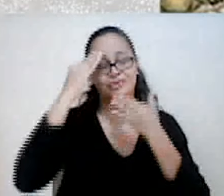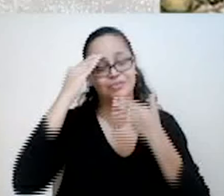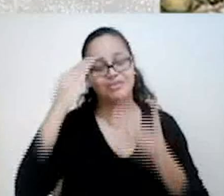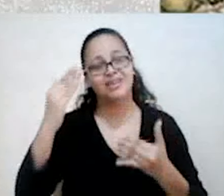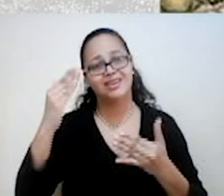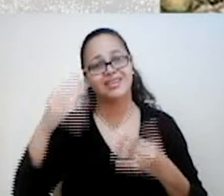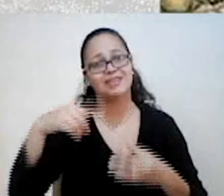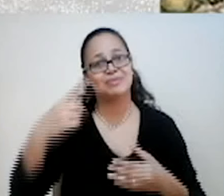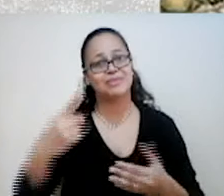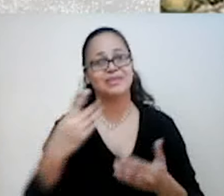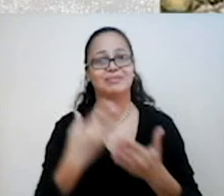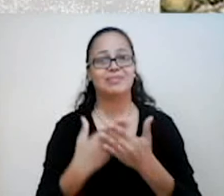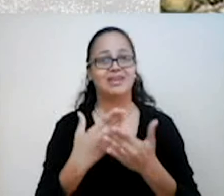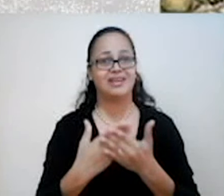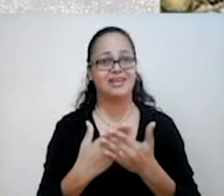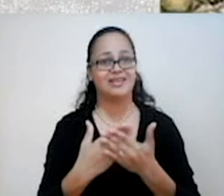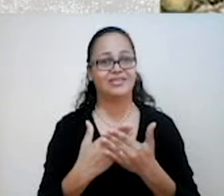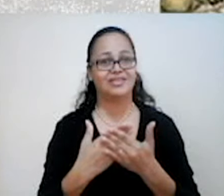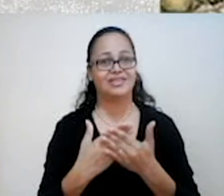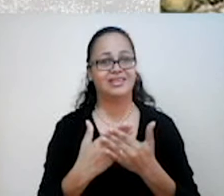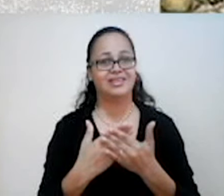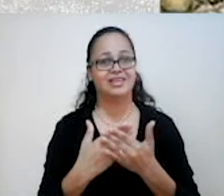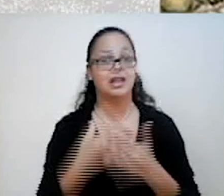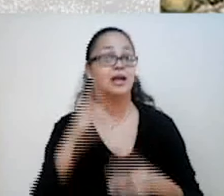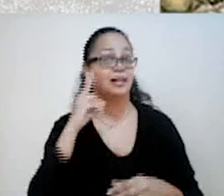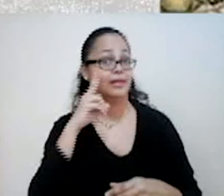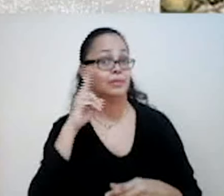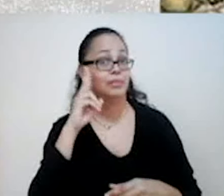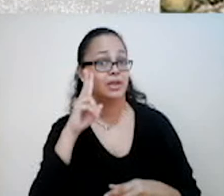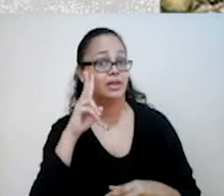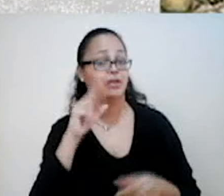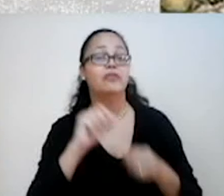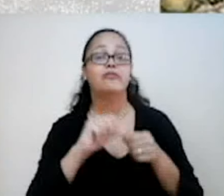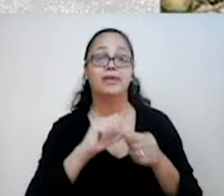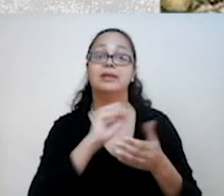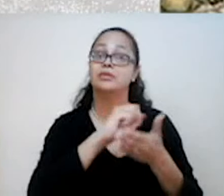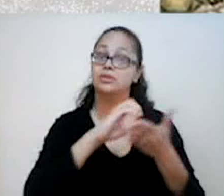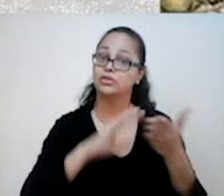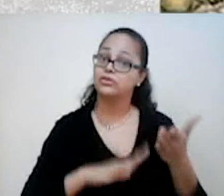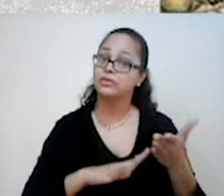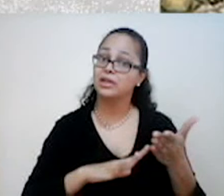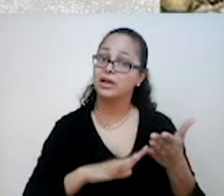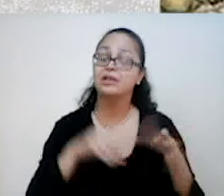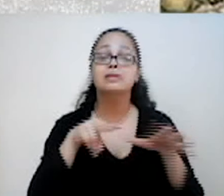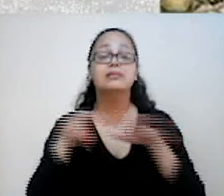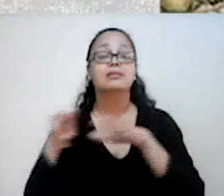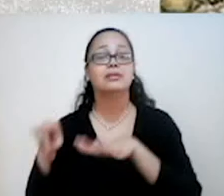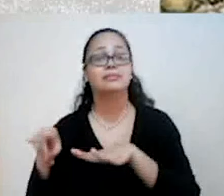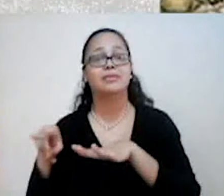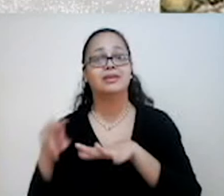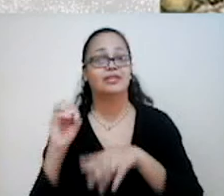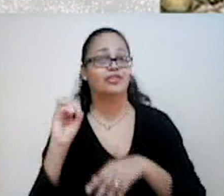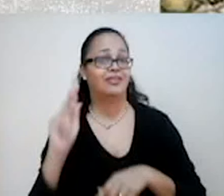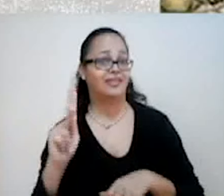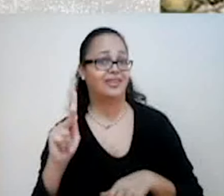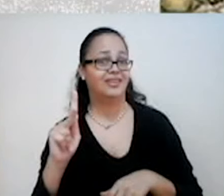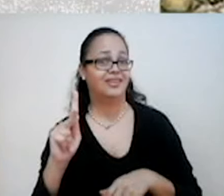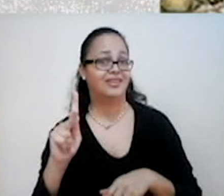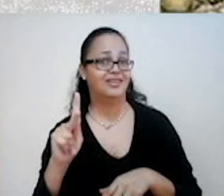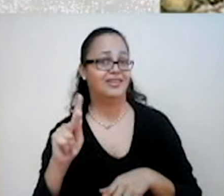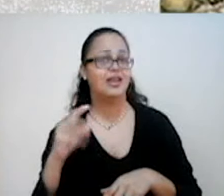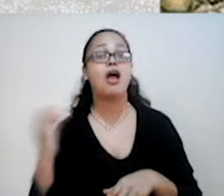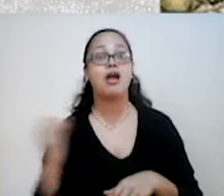muito obrigado e até a próxima aula. Vale lembrar, façam as atividades propostas semanalmente, ok?